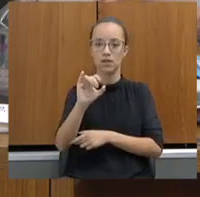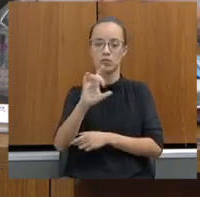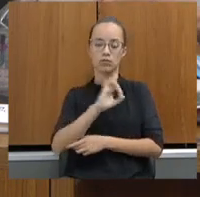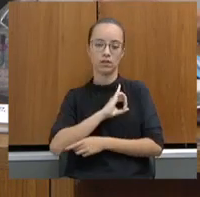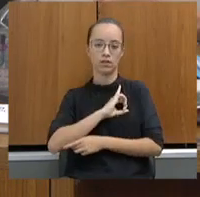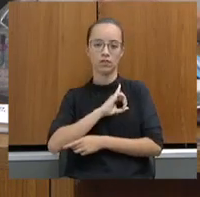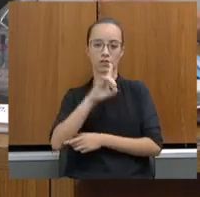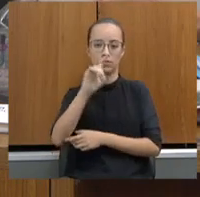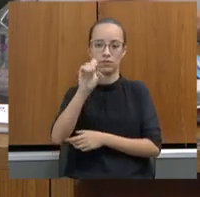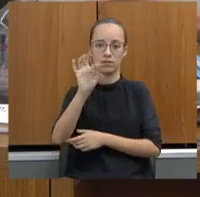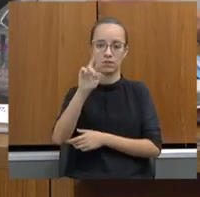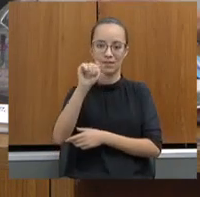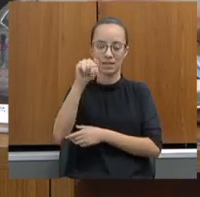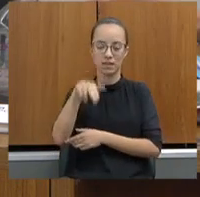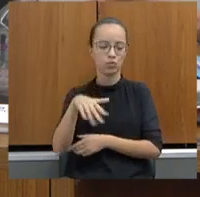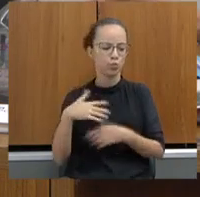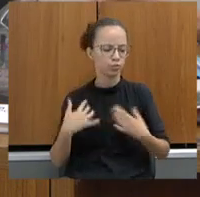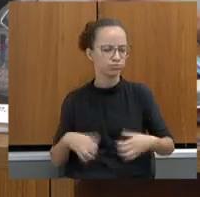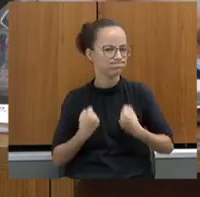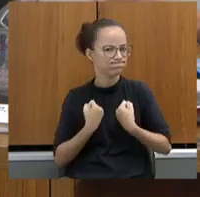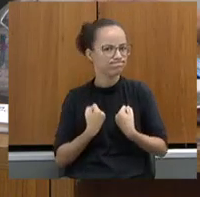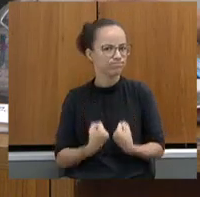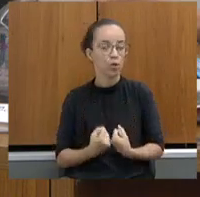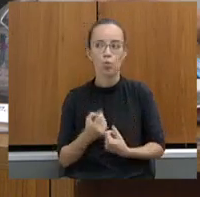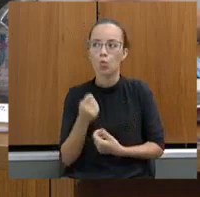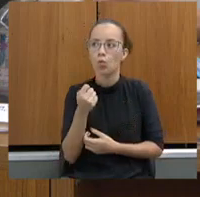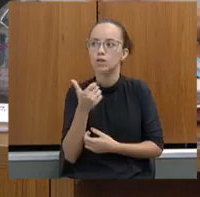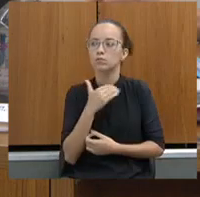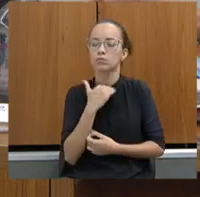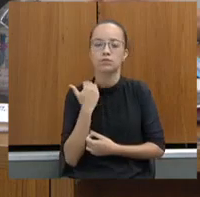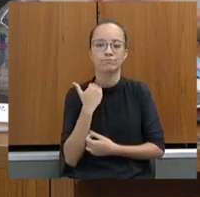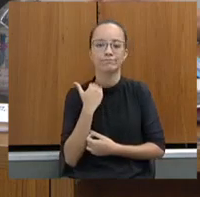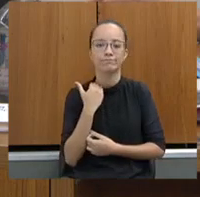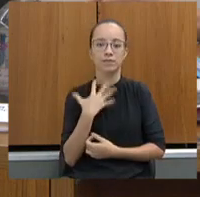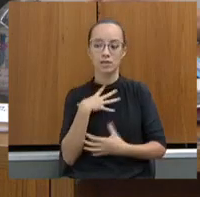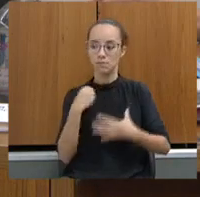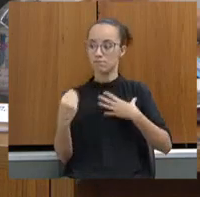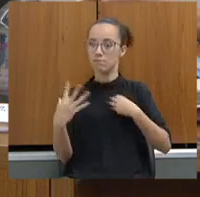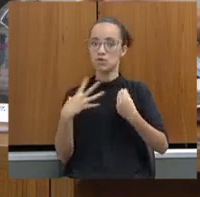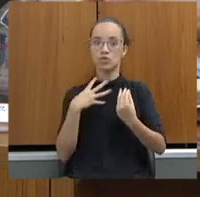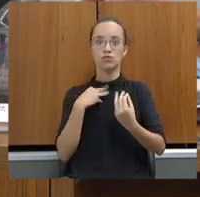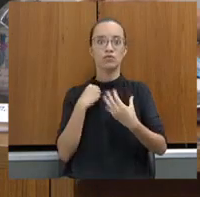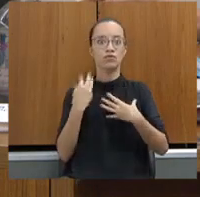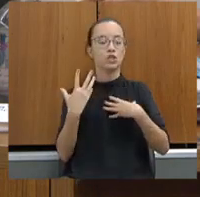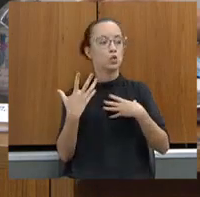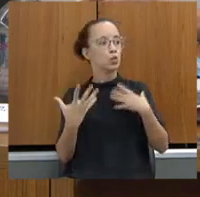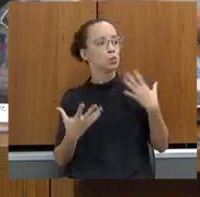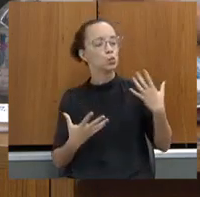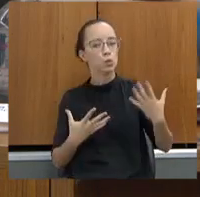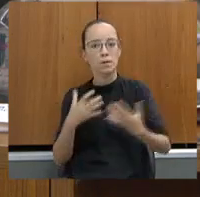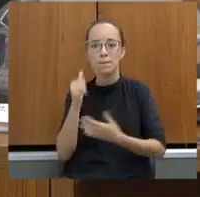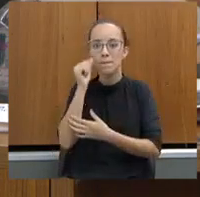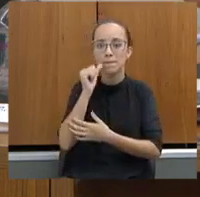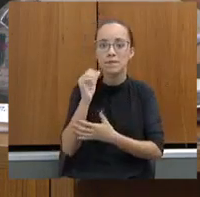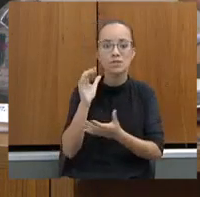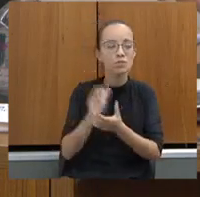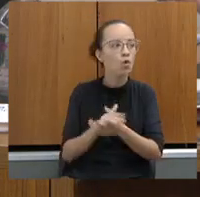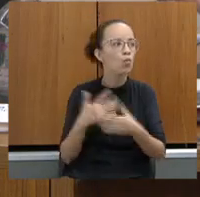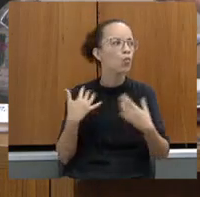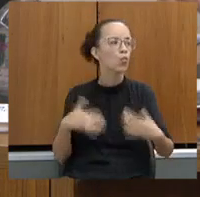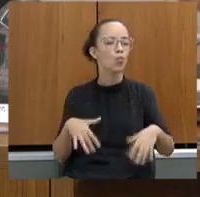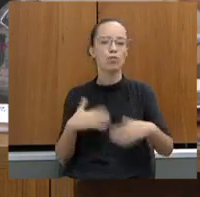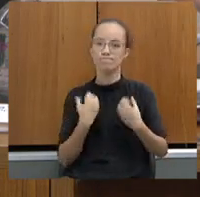Foi outra coisa pesada, quase morri. Meus filhos tudo sob proteção, minha mulher, foi pesado.